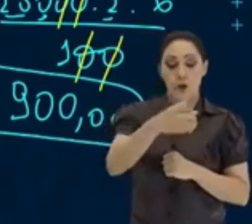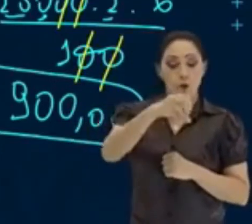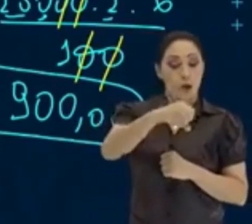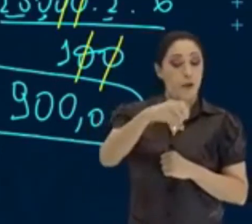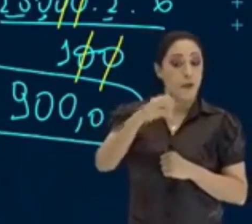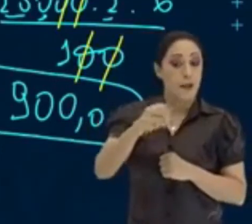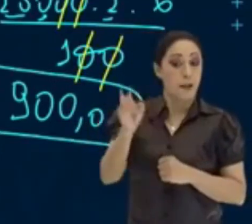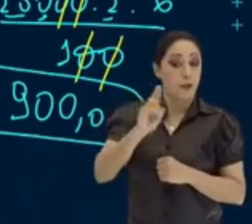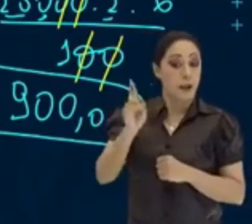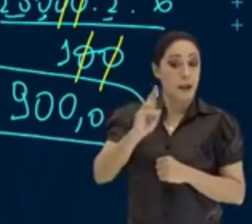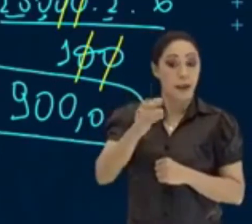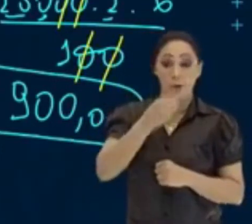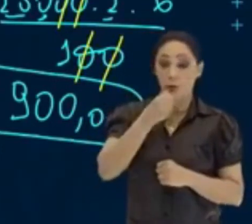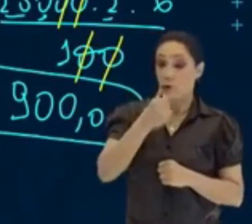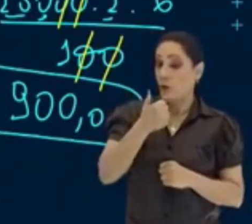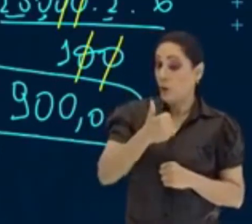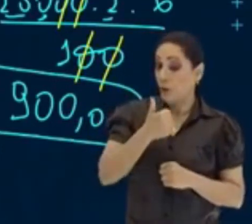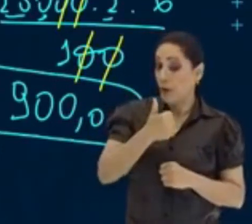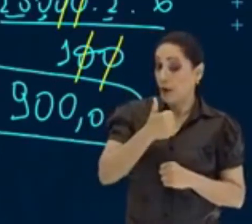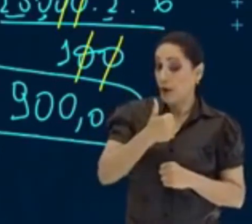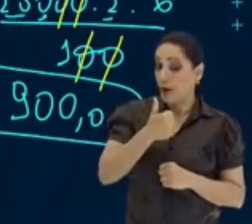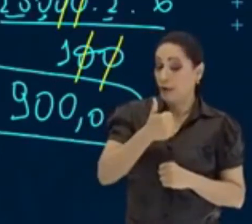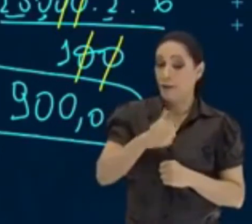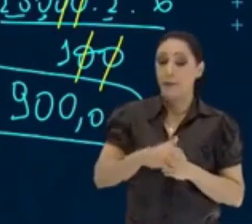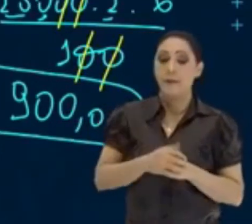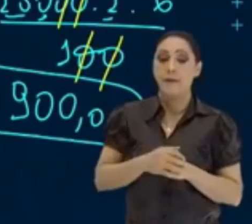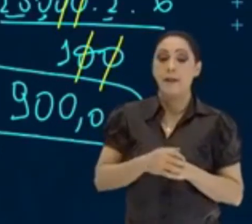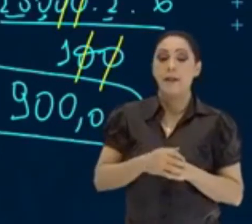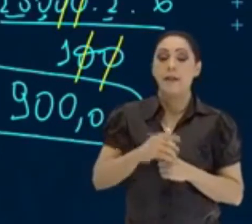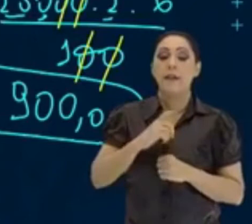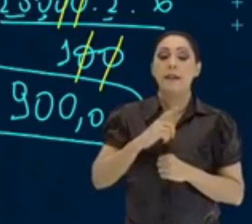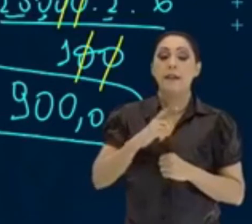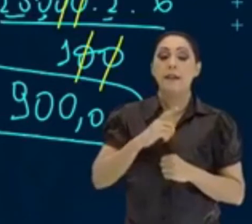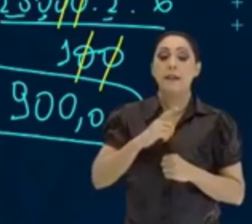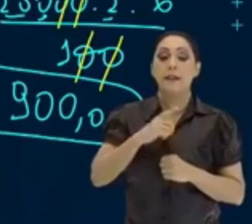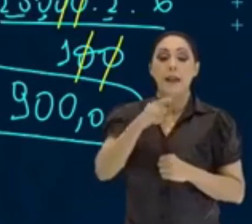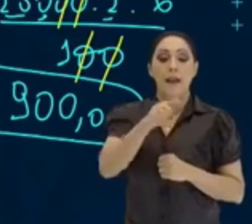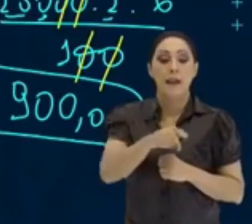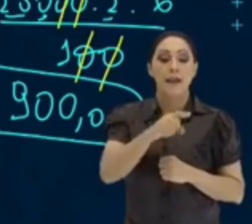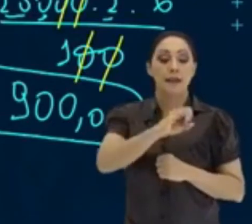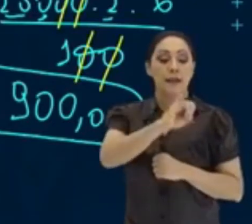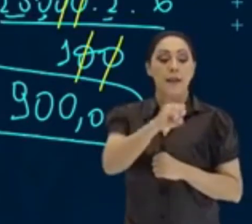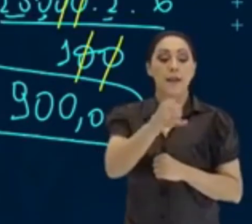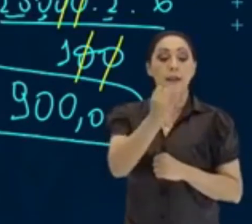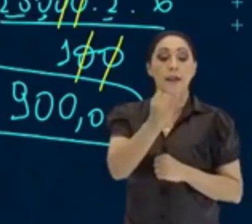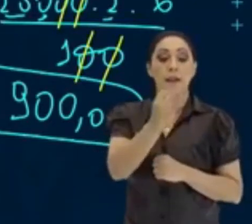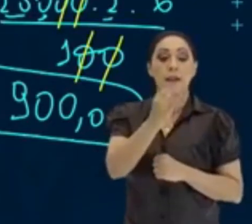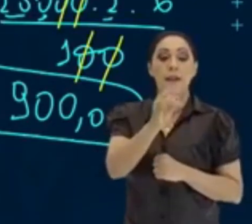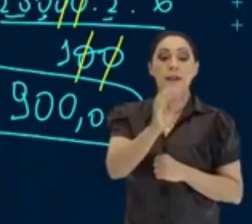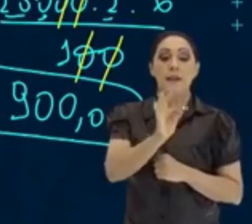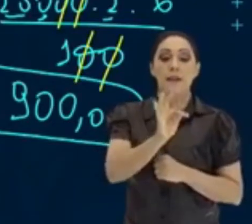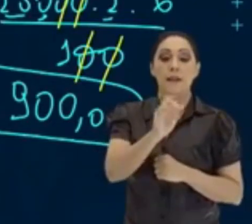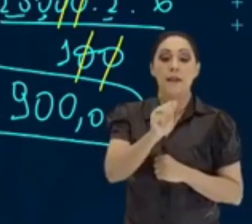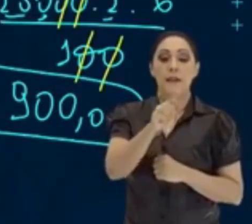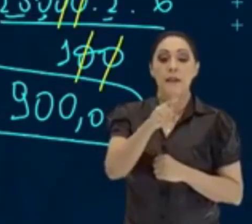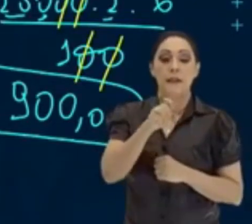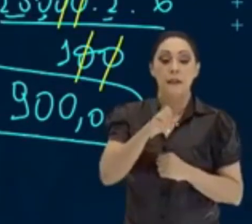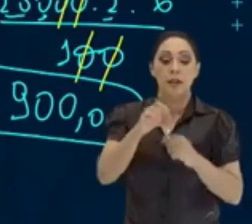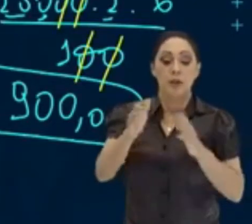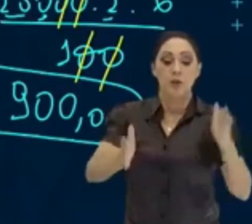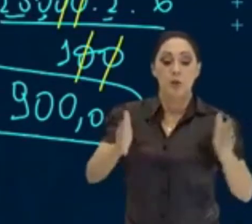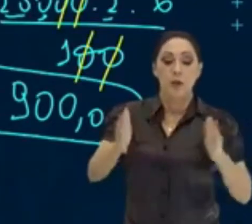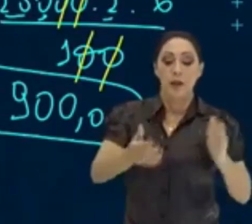Tudo bem, pessoal? 900 reais vai ser essa taxa, tudo bem? Durante 6